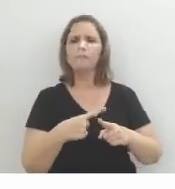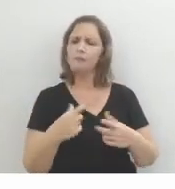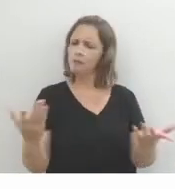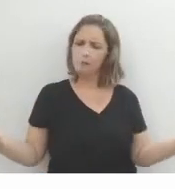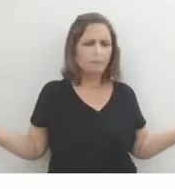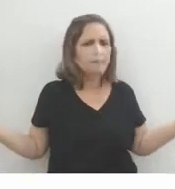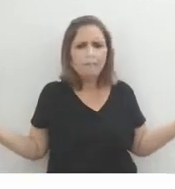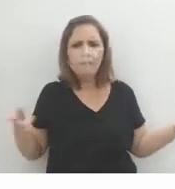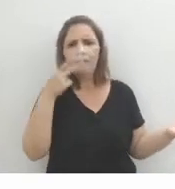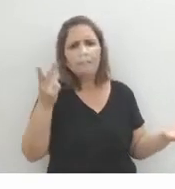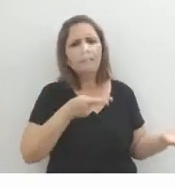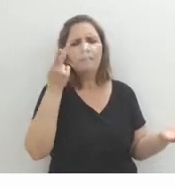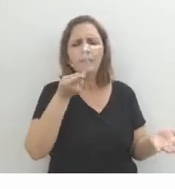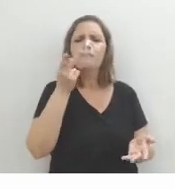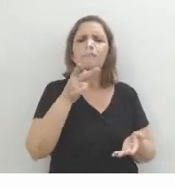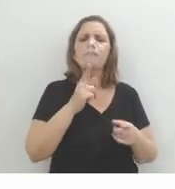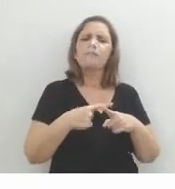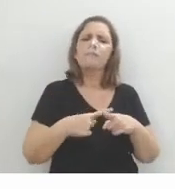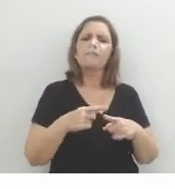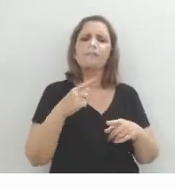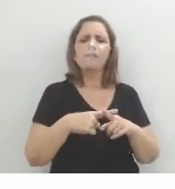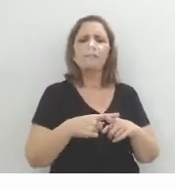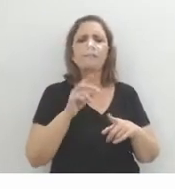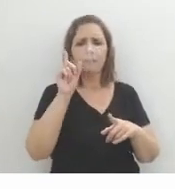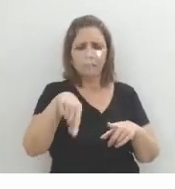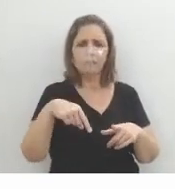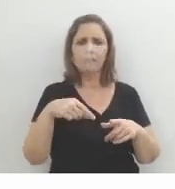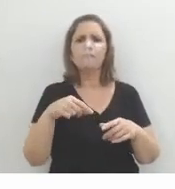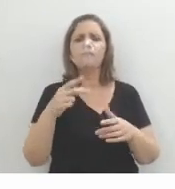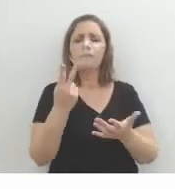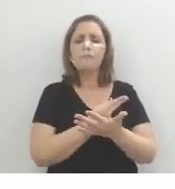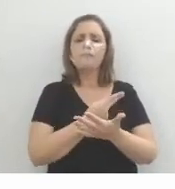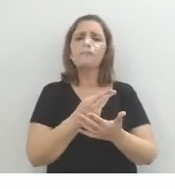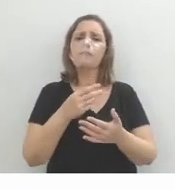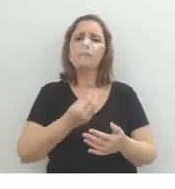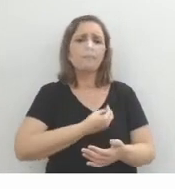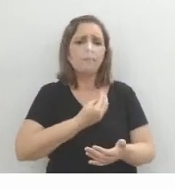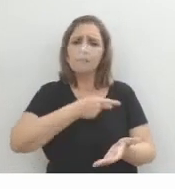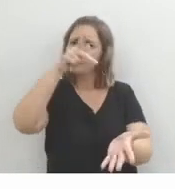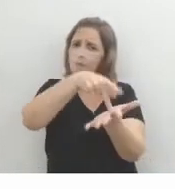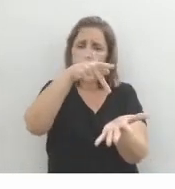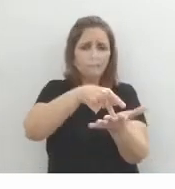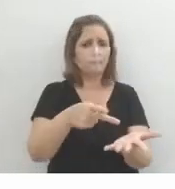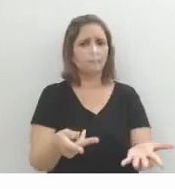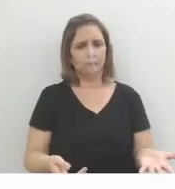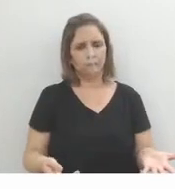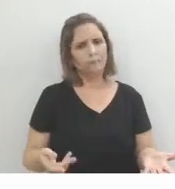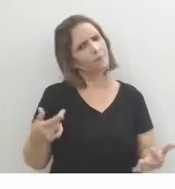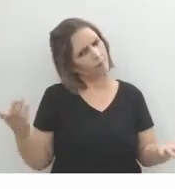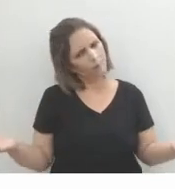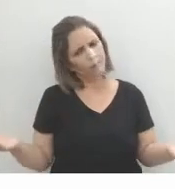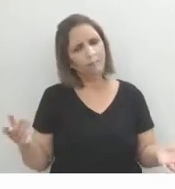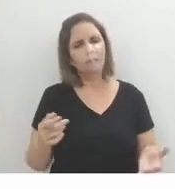Luiz, Machado fala tanto sobre isso? Porque isso é uma coisa que acontece na vida real, né?